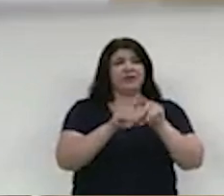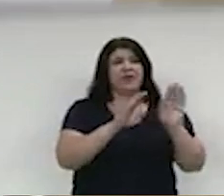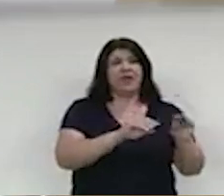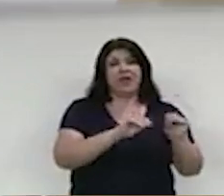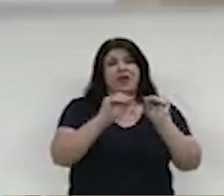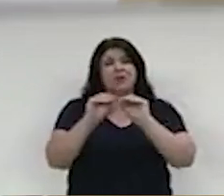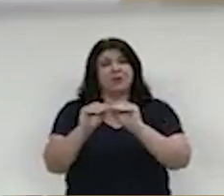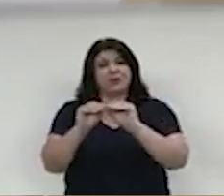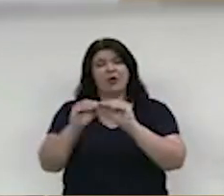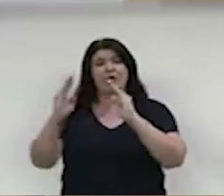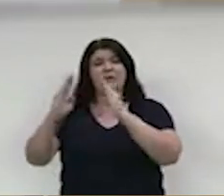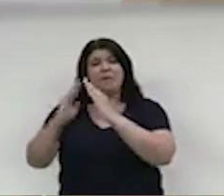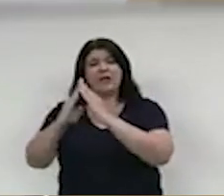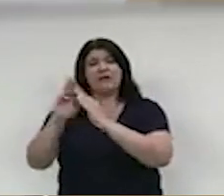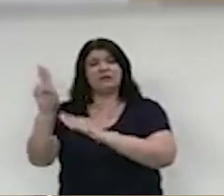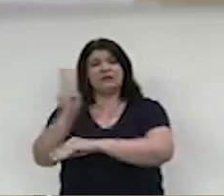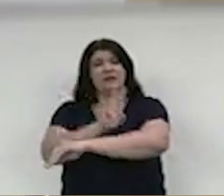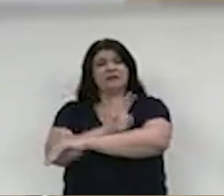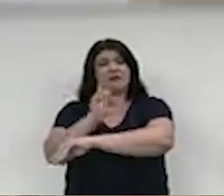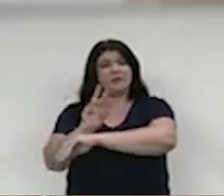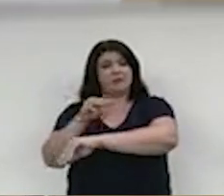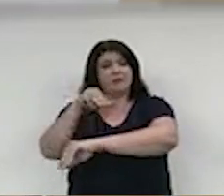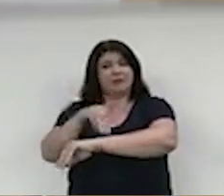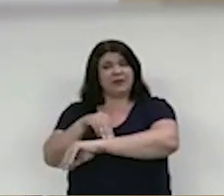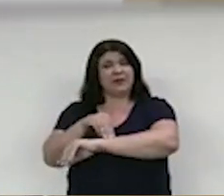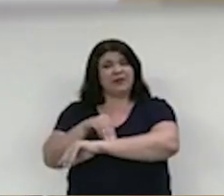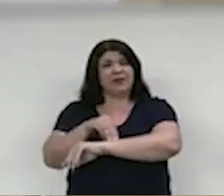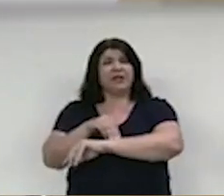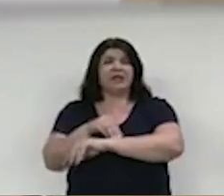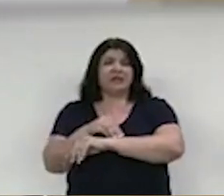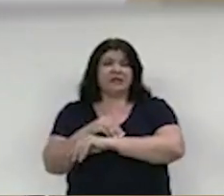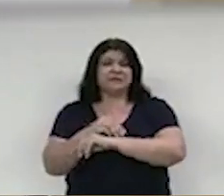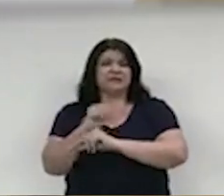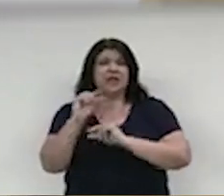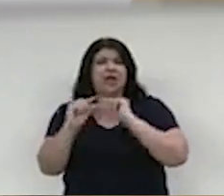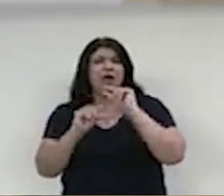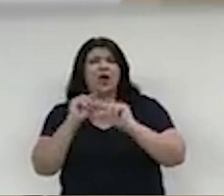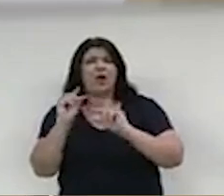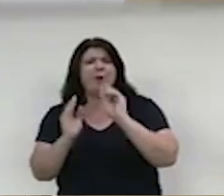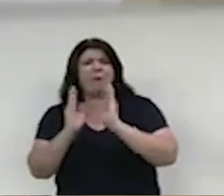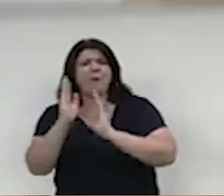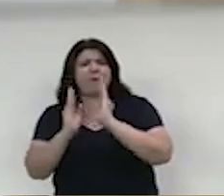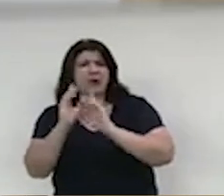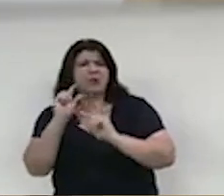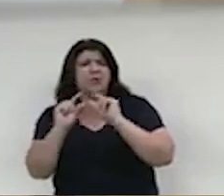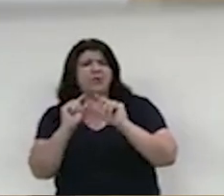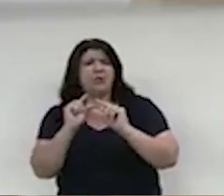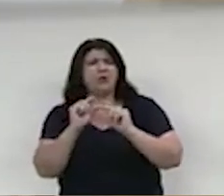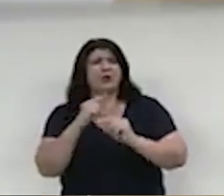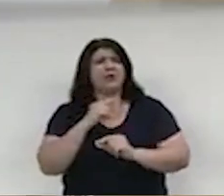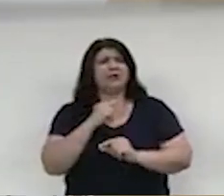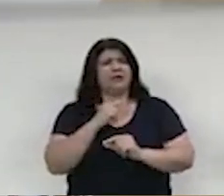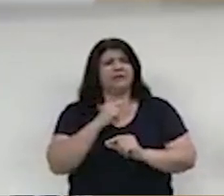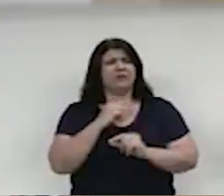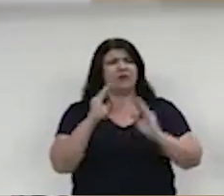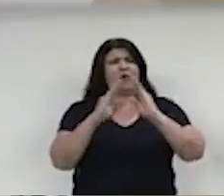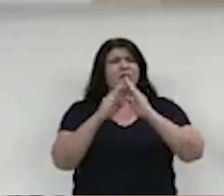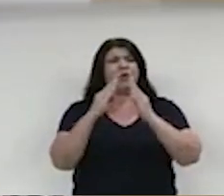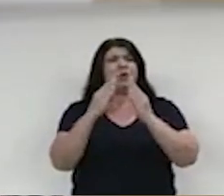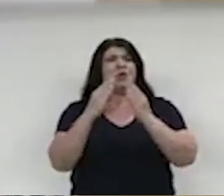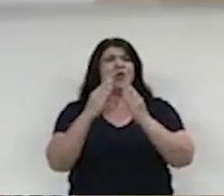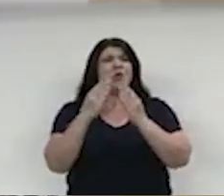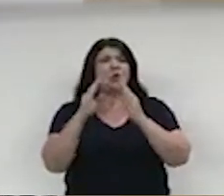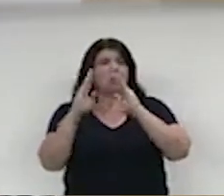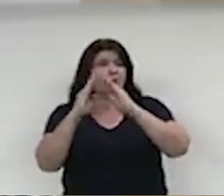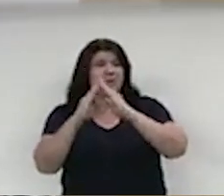para uma casa na Vila Mirim. Em pouco tempo, a sede foi ampliada, passando a ocupar mais um imóvel, no total, de 500 metros